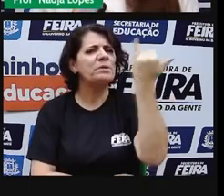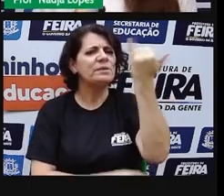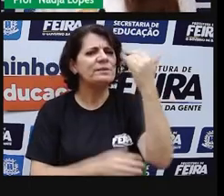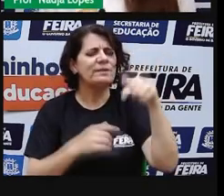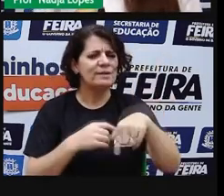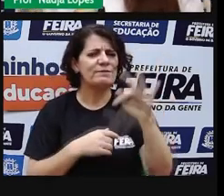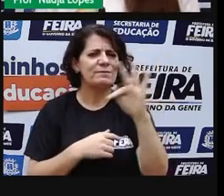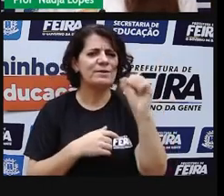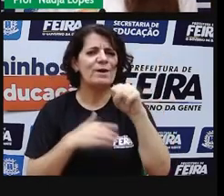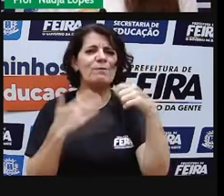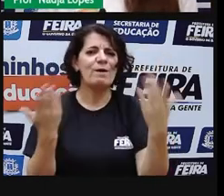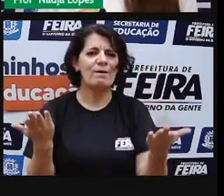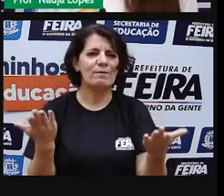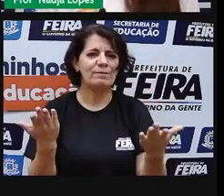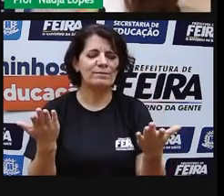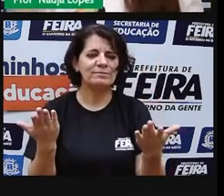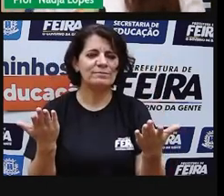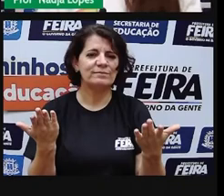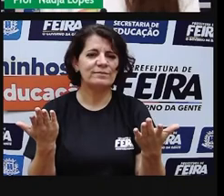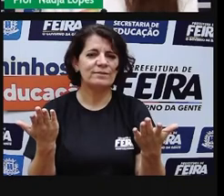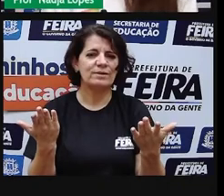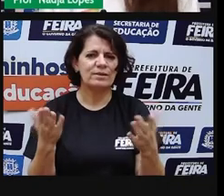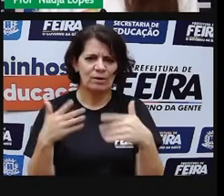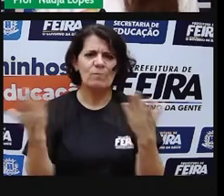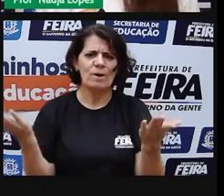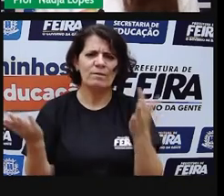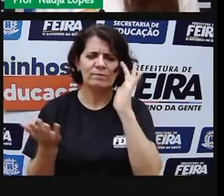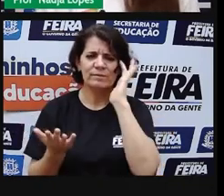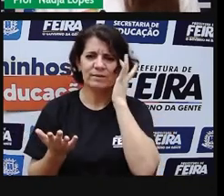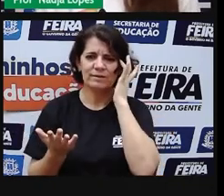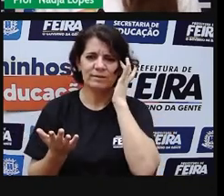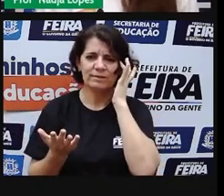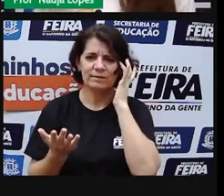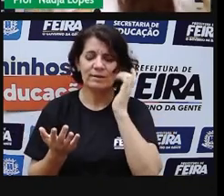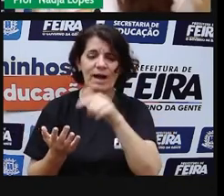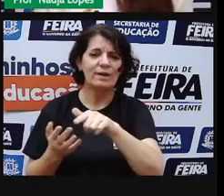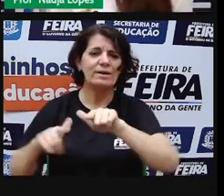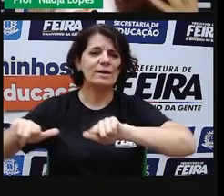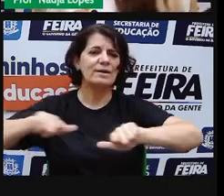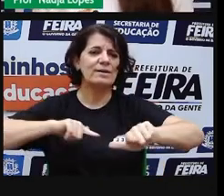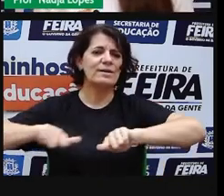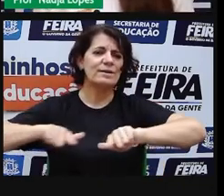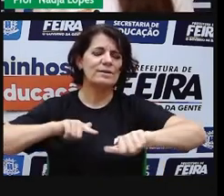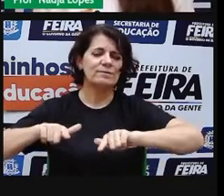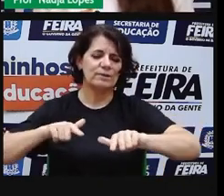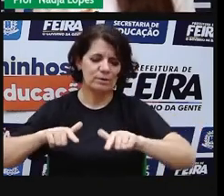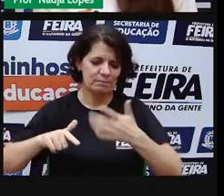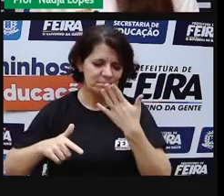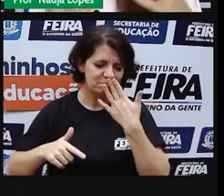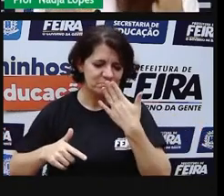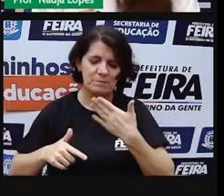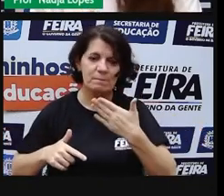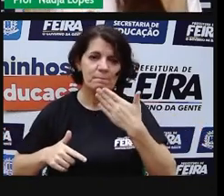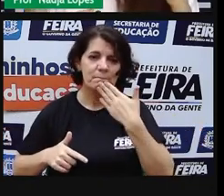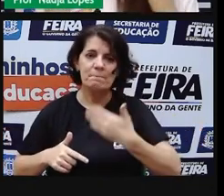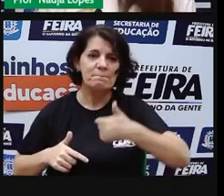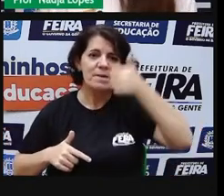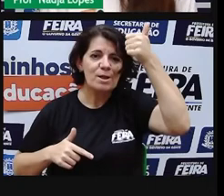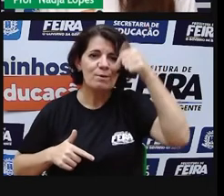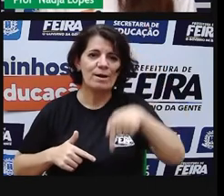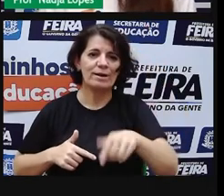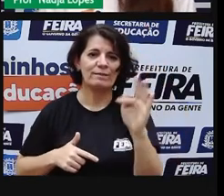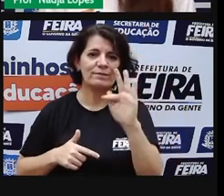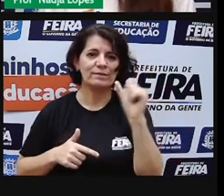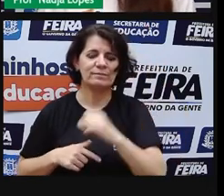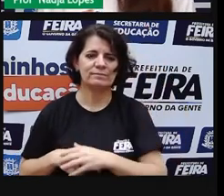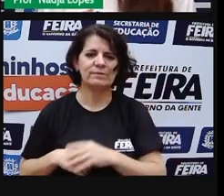cidade para gerar emprego, economia? qual é dessas atividades econômicas que mais movimentam a nossa cidade? Você trabalha